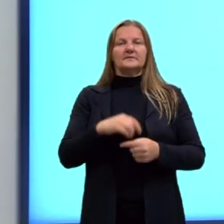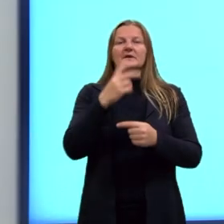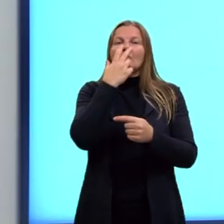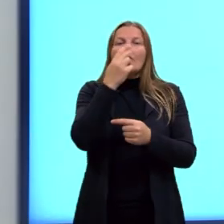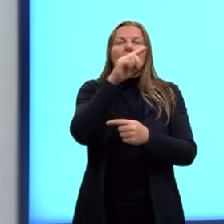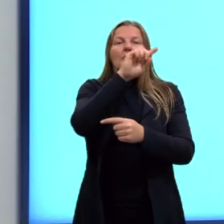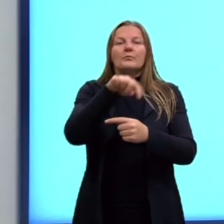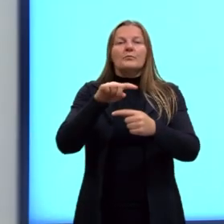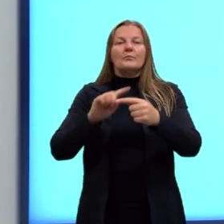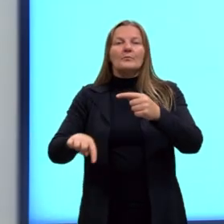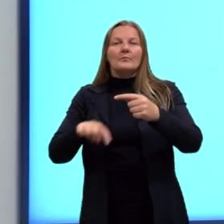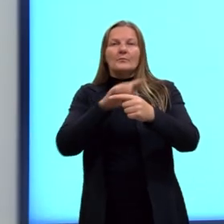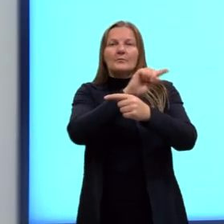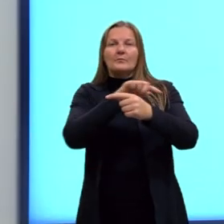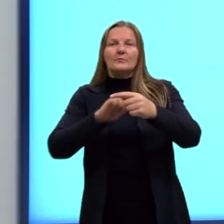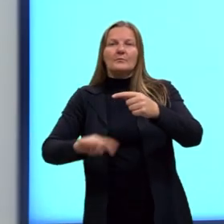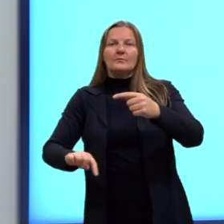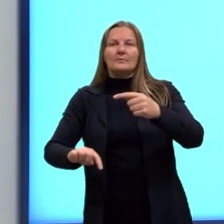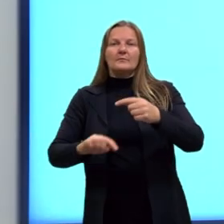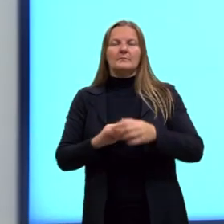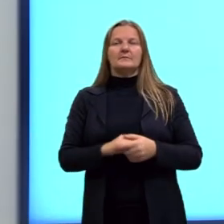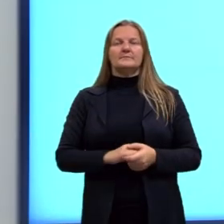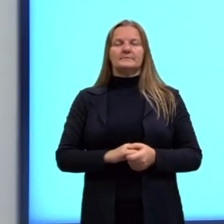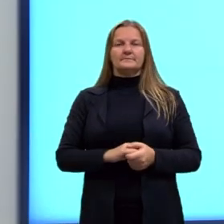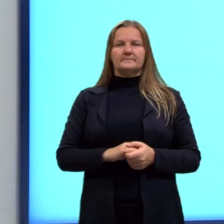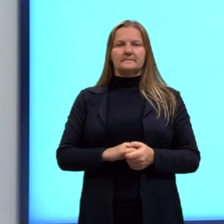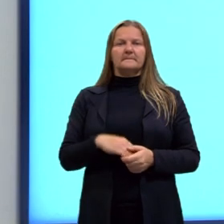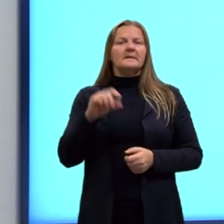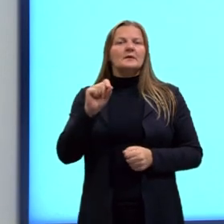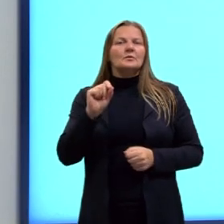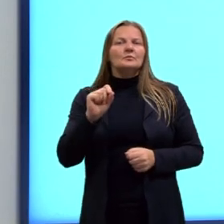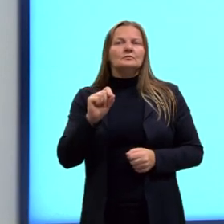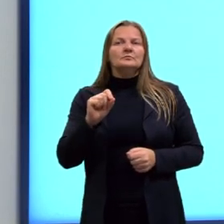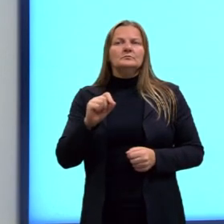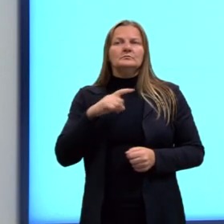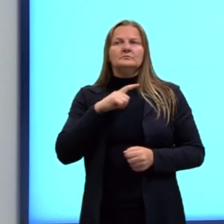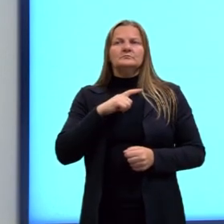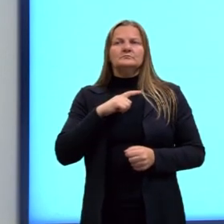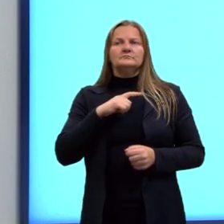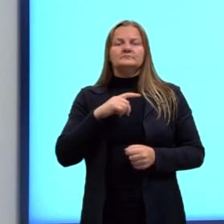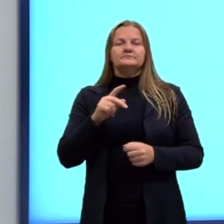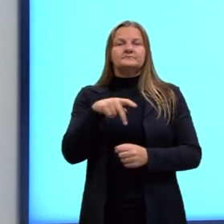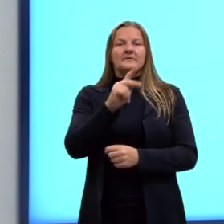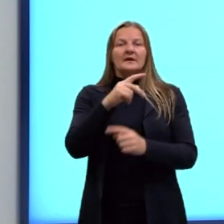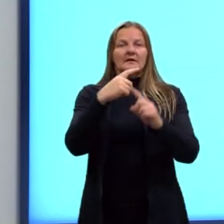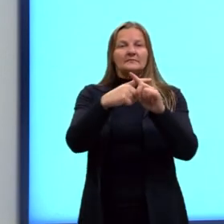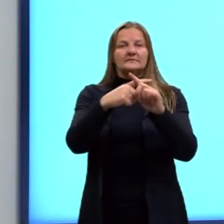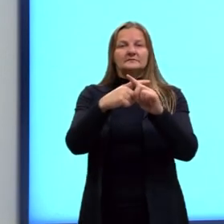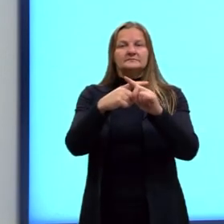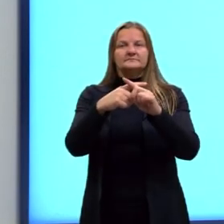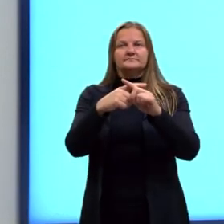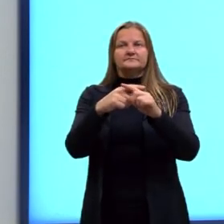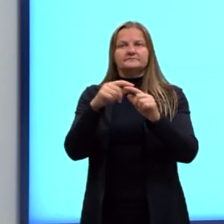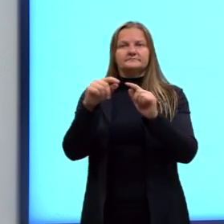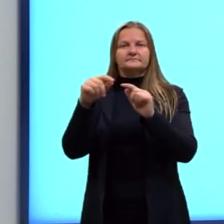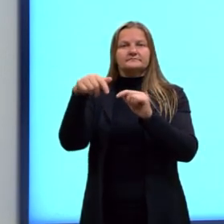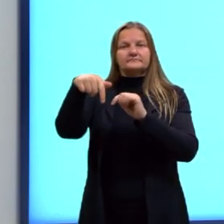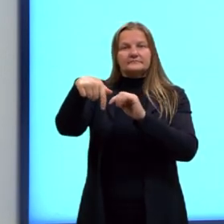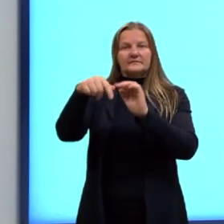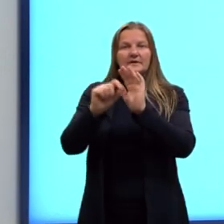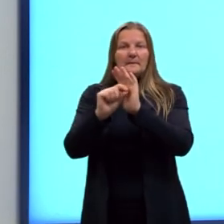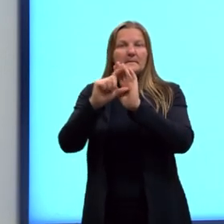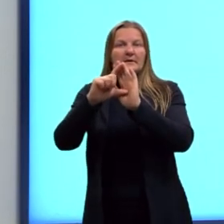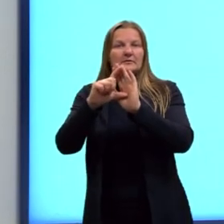o Q. E aí, gente ficou com K multiplicado por Q maiúsculo, somente uma das